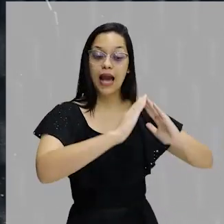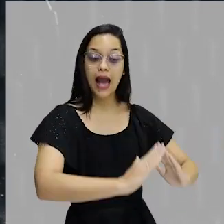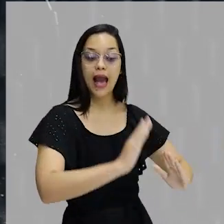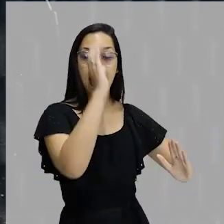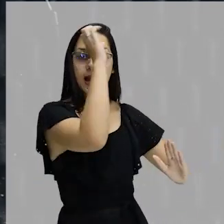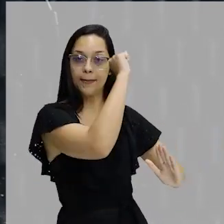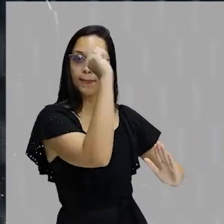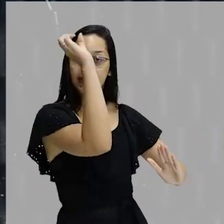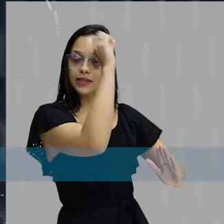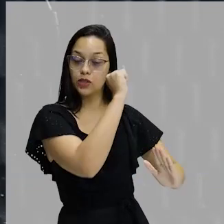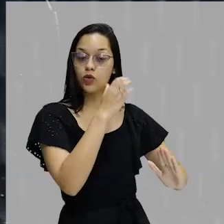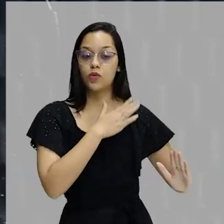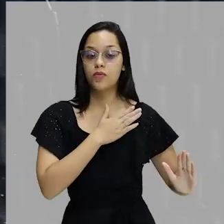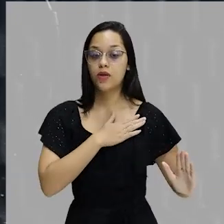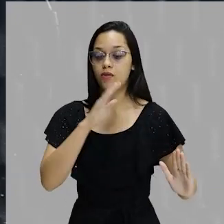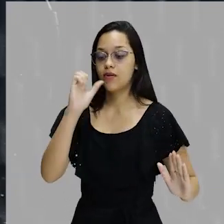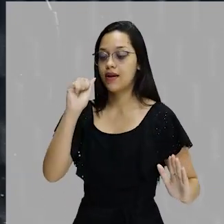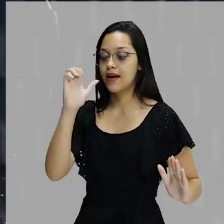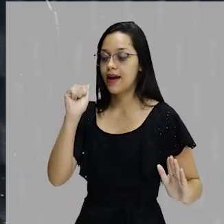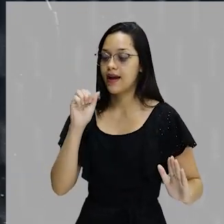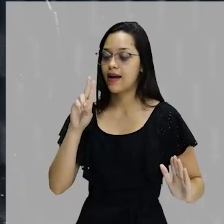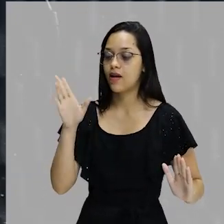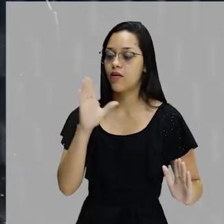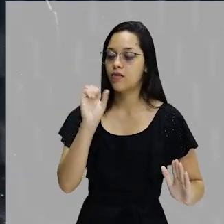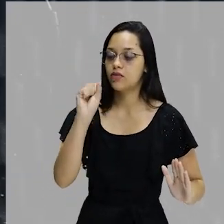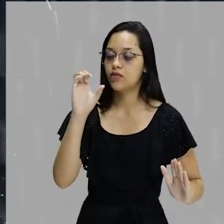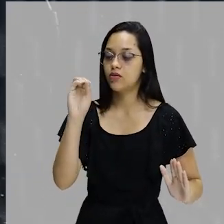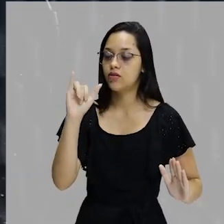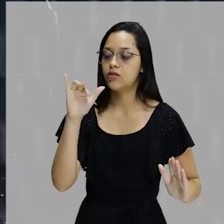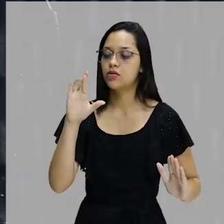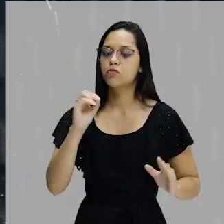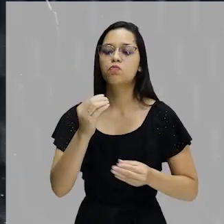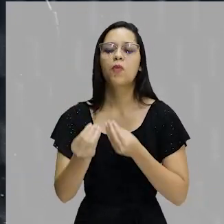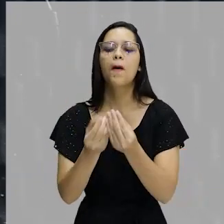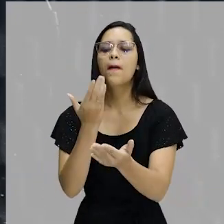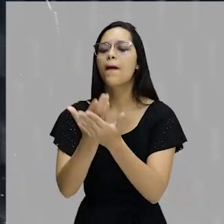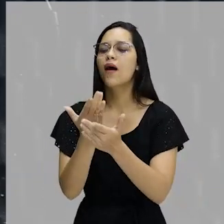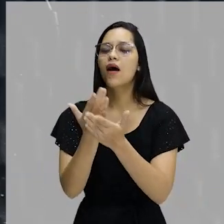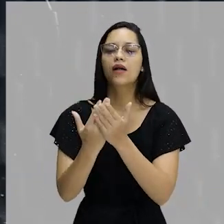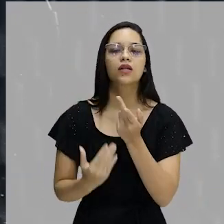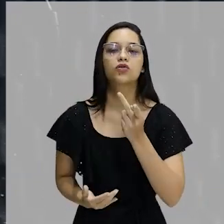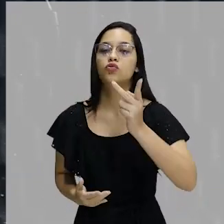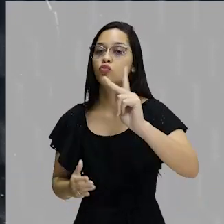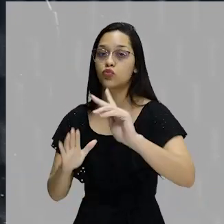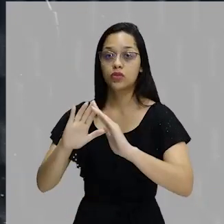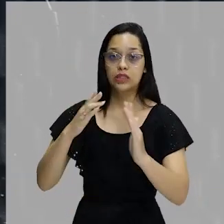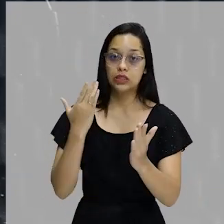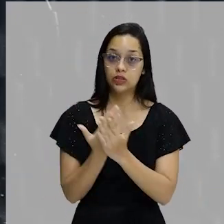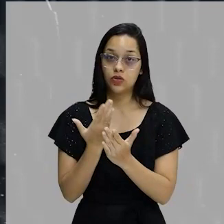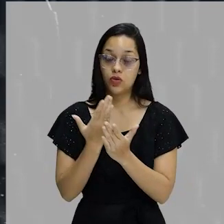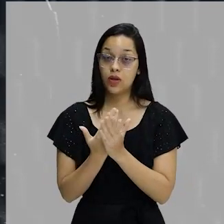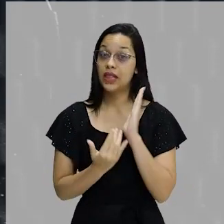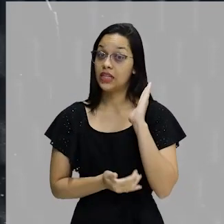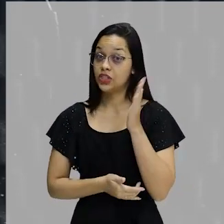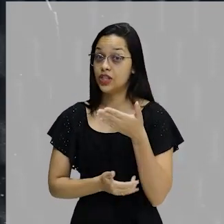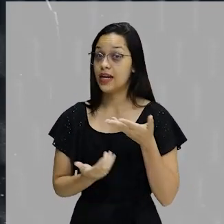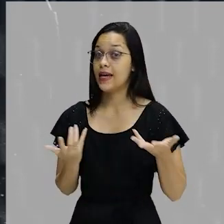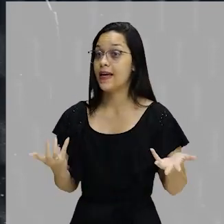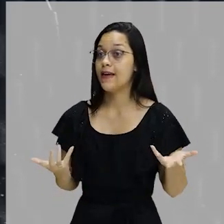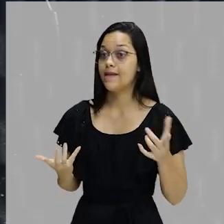Fique em Casa Aprendendo, comigo, Cacau Sotero. E aí, como estão as aulas na sua escola? Você está